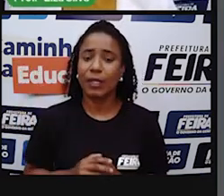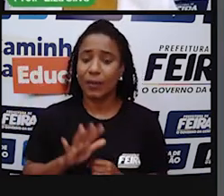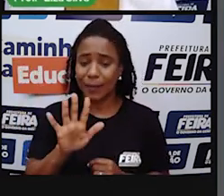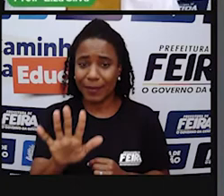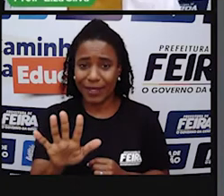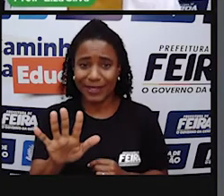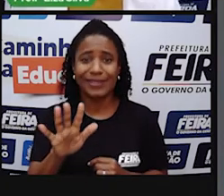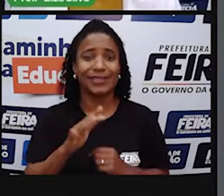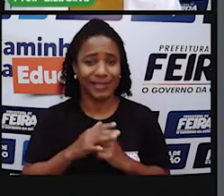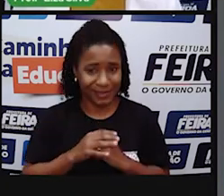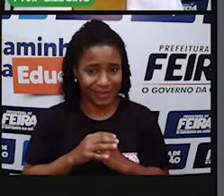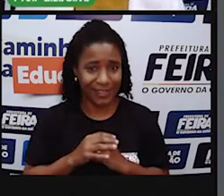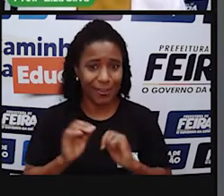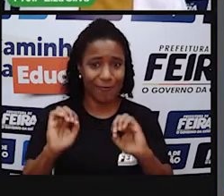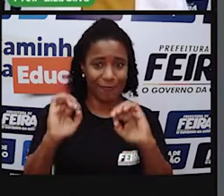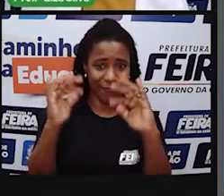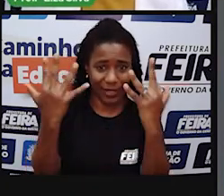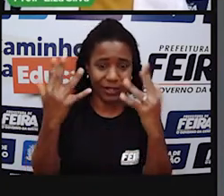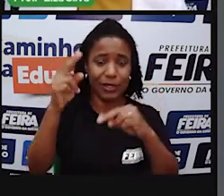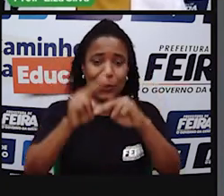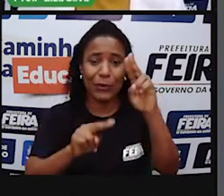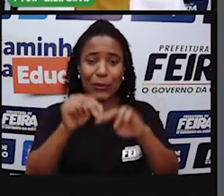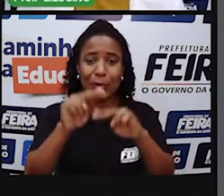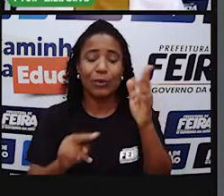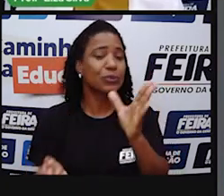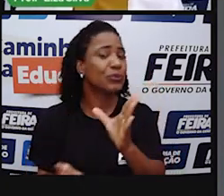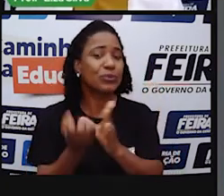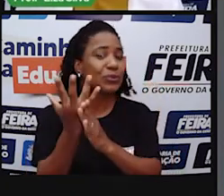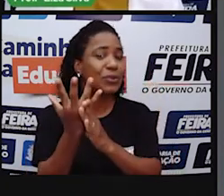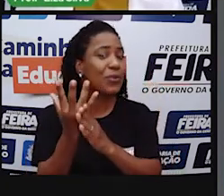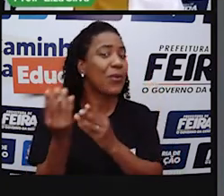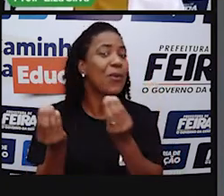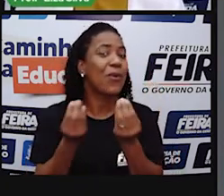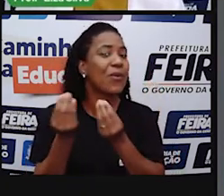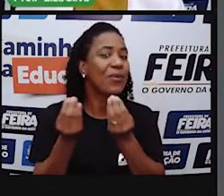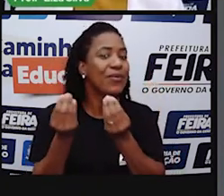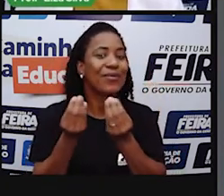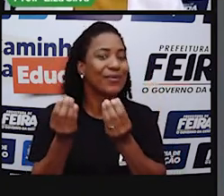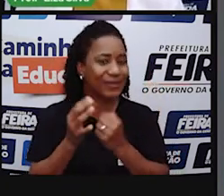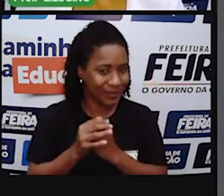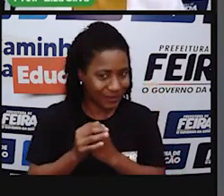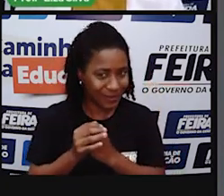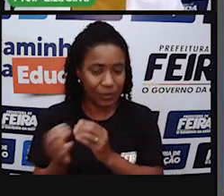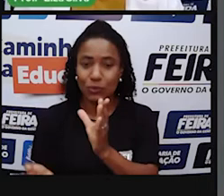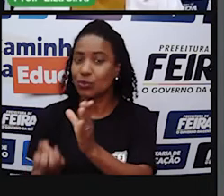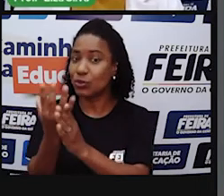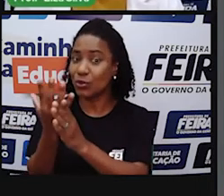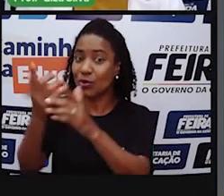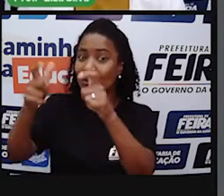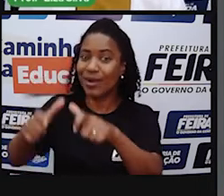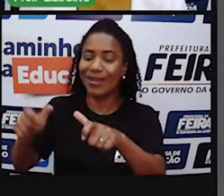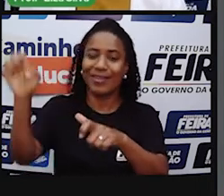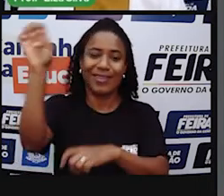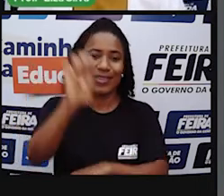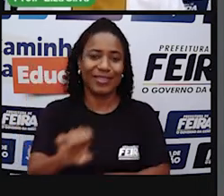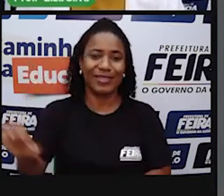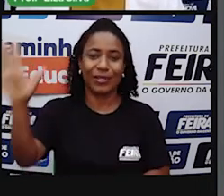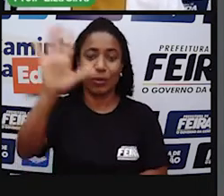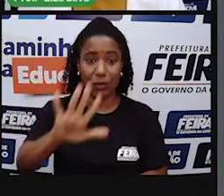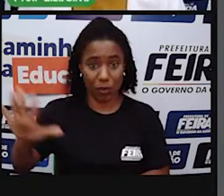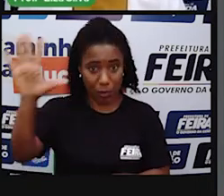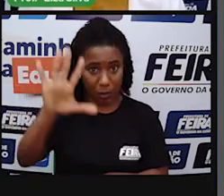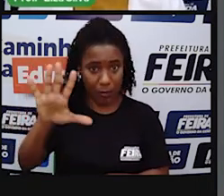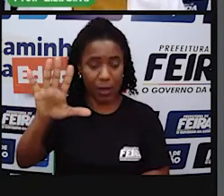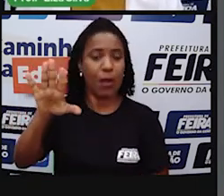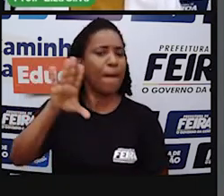festas de Minas São na verdade de origem europeia? Chegaram aqui no Brasil pelos portugueses